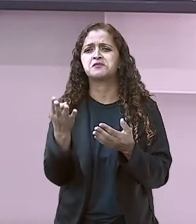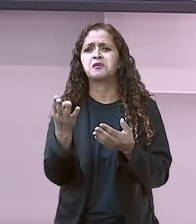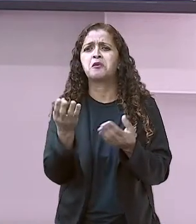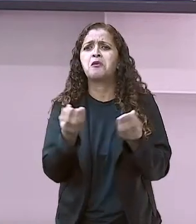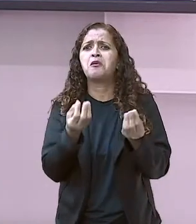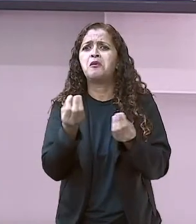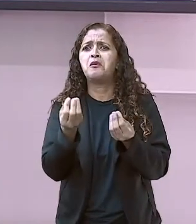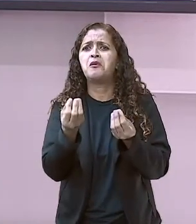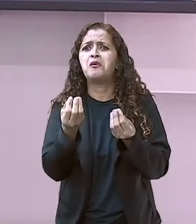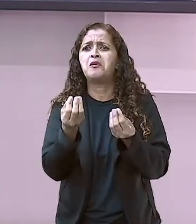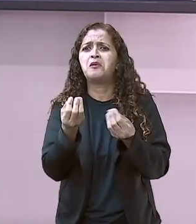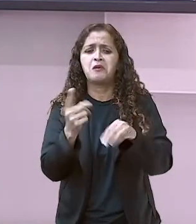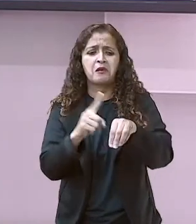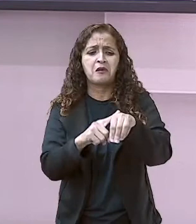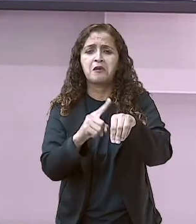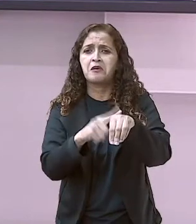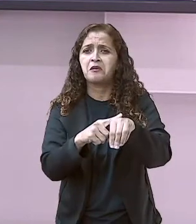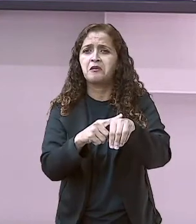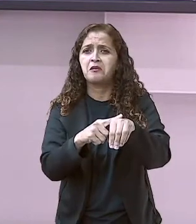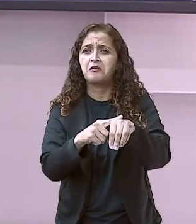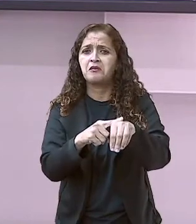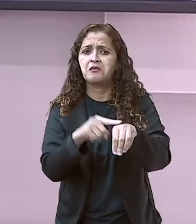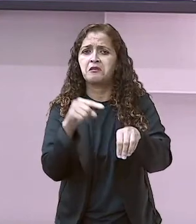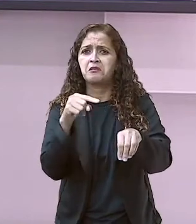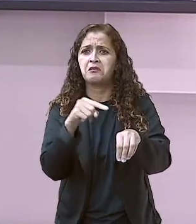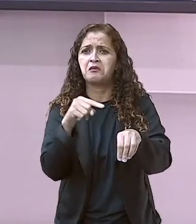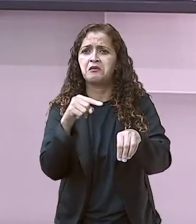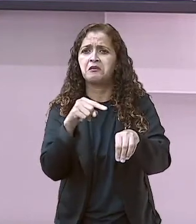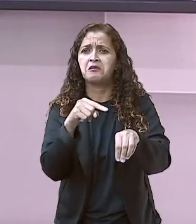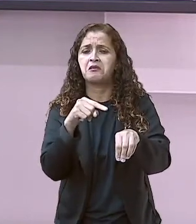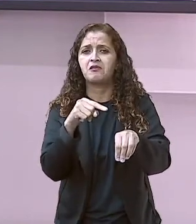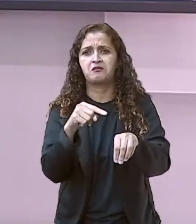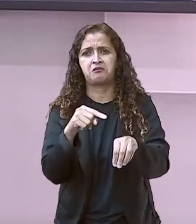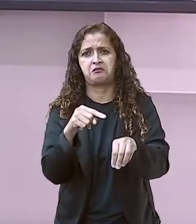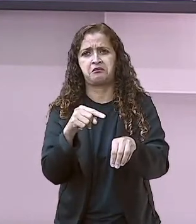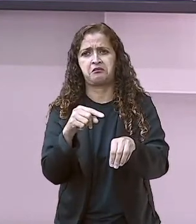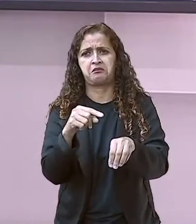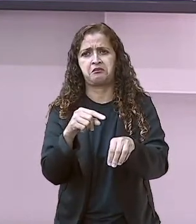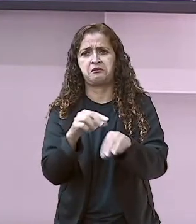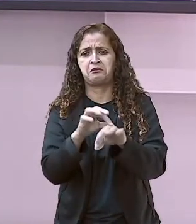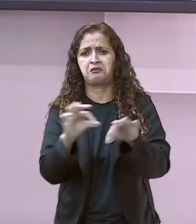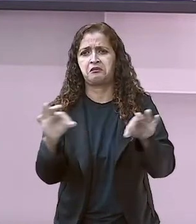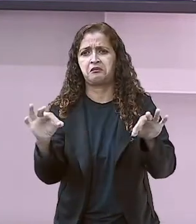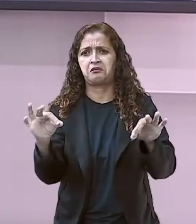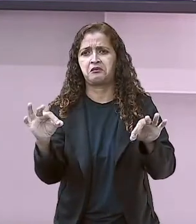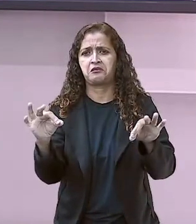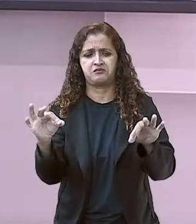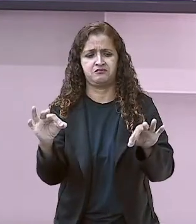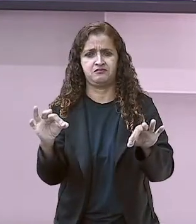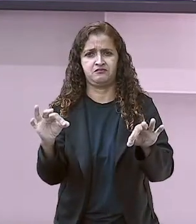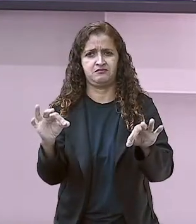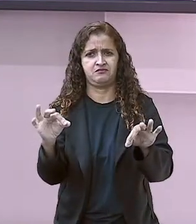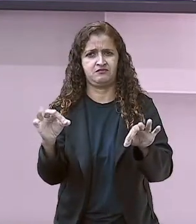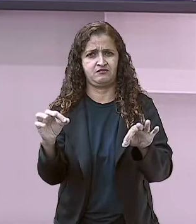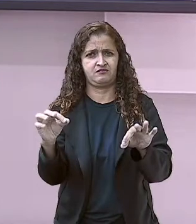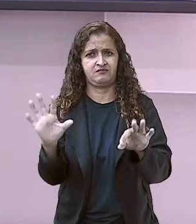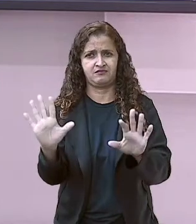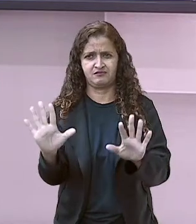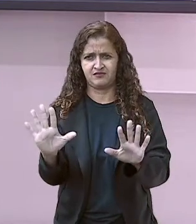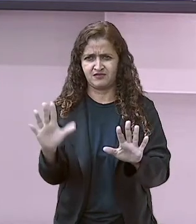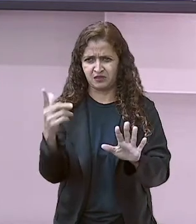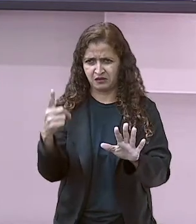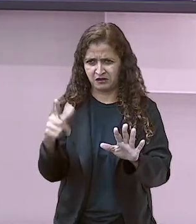Tem certeza que vocês estão perguntando aí para a professora assim, oi professora, como que a gente mede tempo? A gente